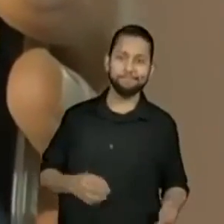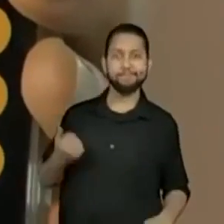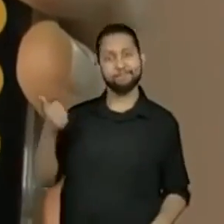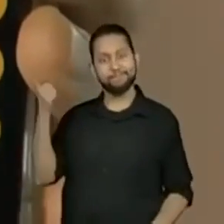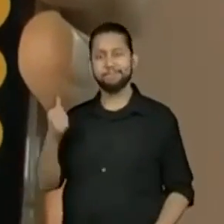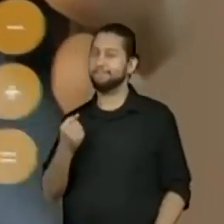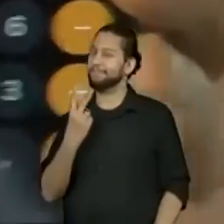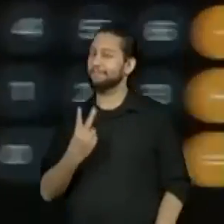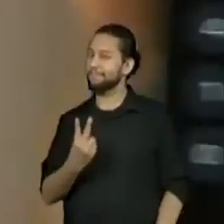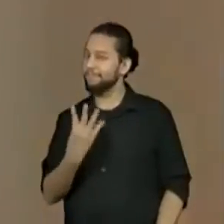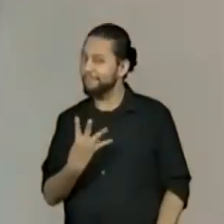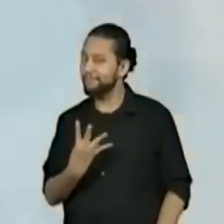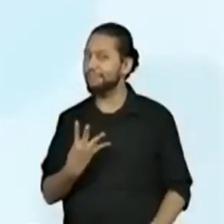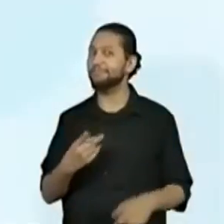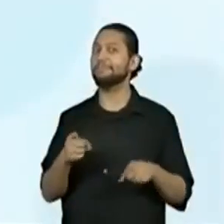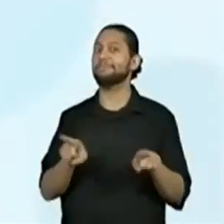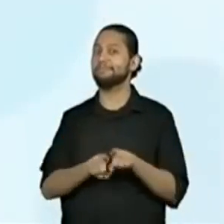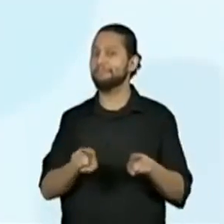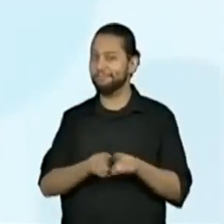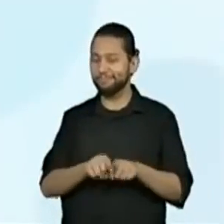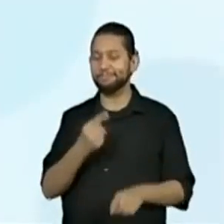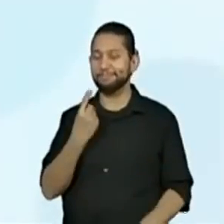24 também.